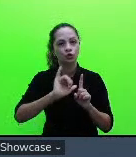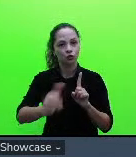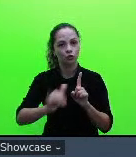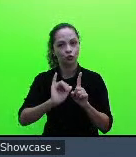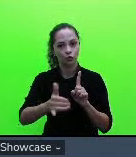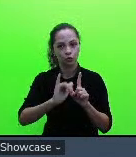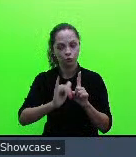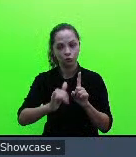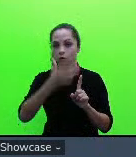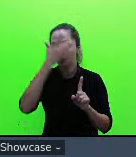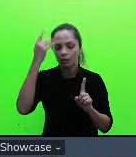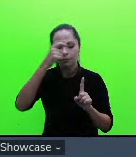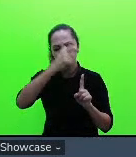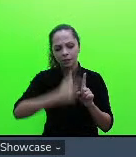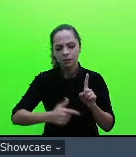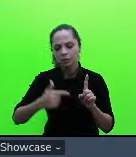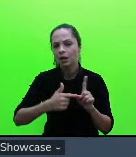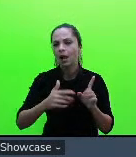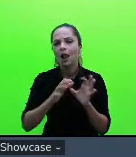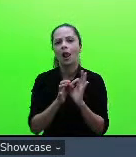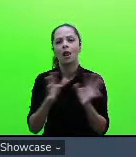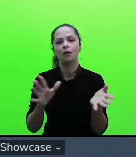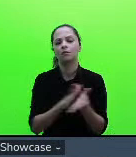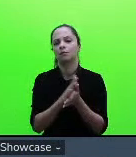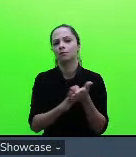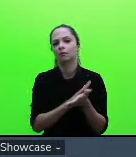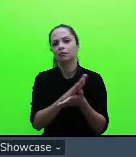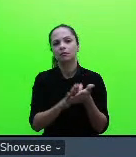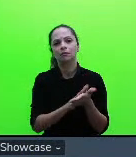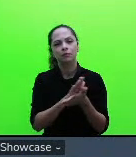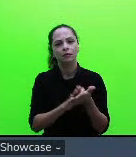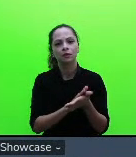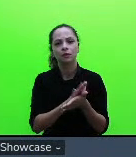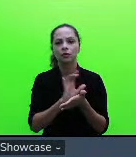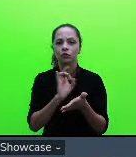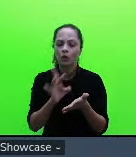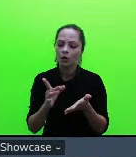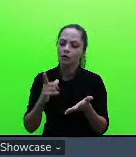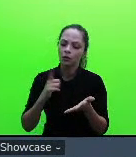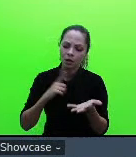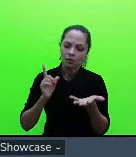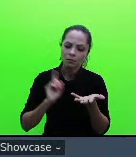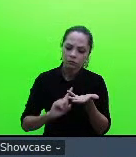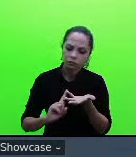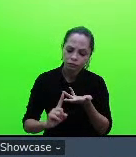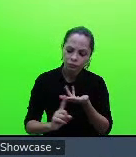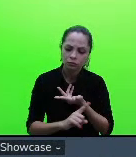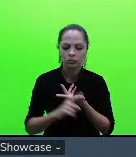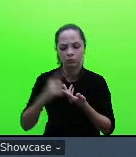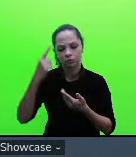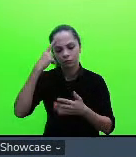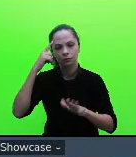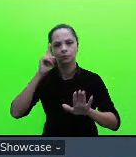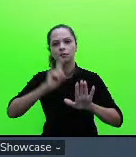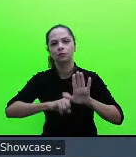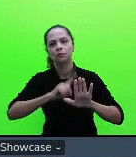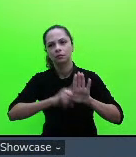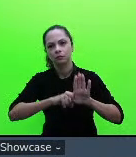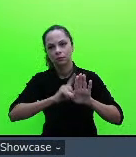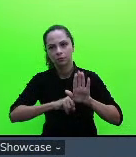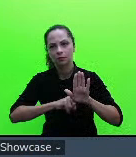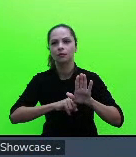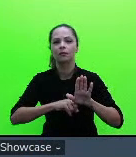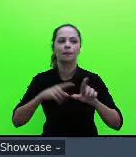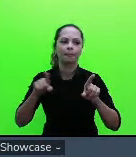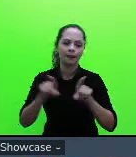não tem liberdade ela fala de acordo com as condições dadas de acordo com suas ideologias de acordo com aquilo que ela